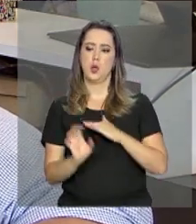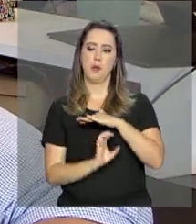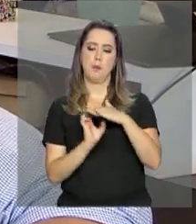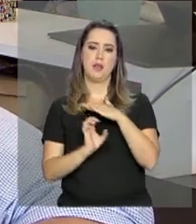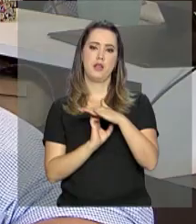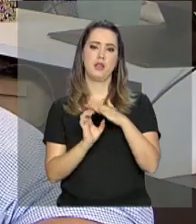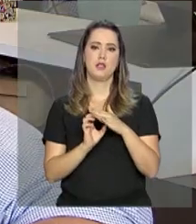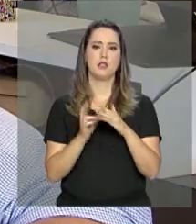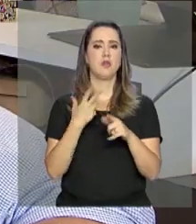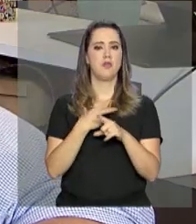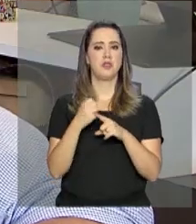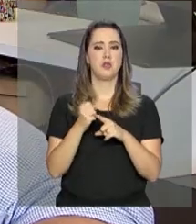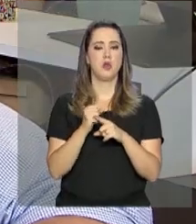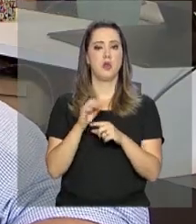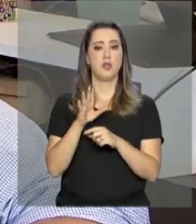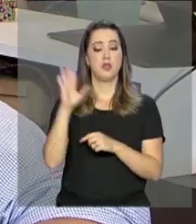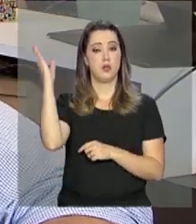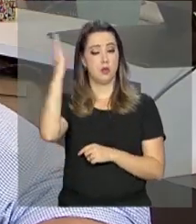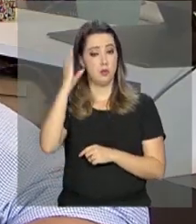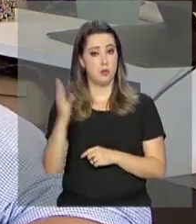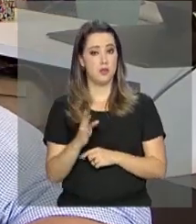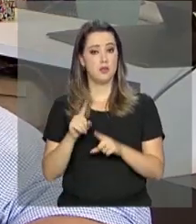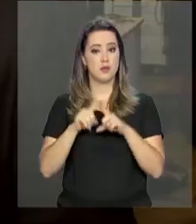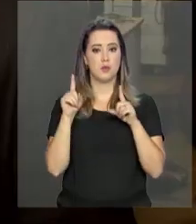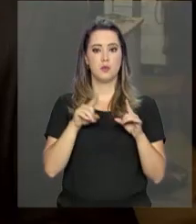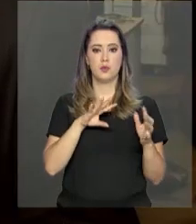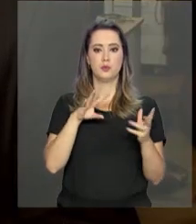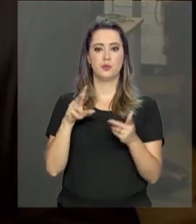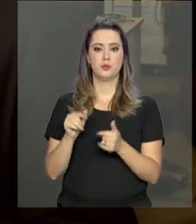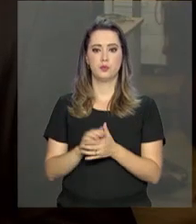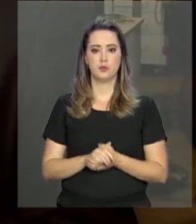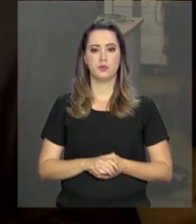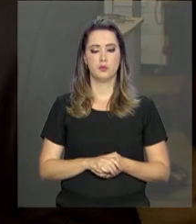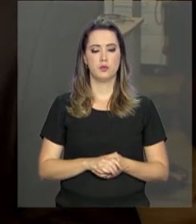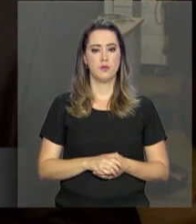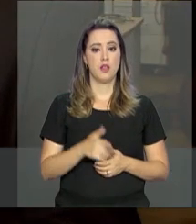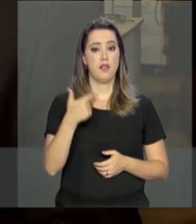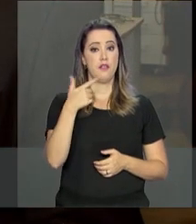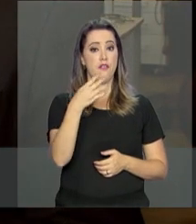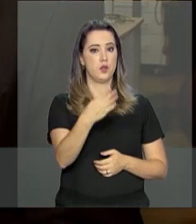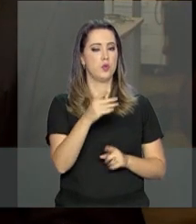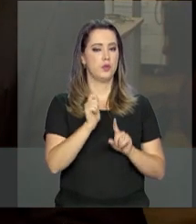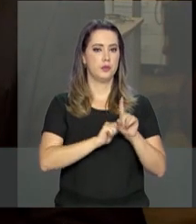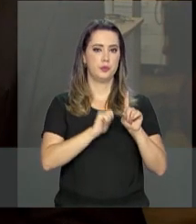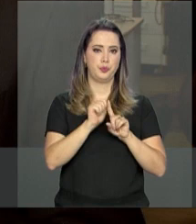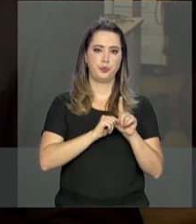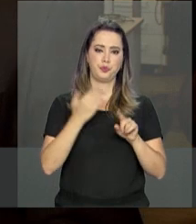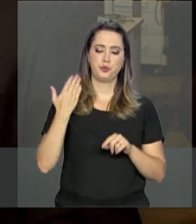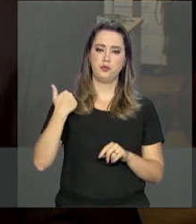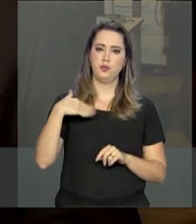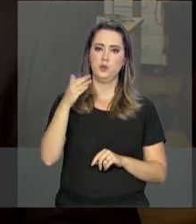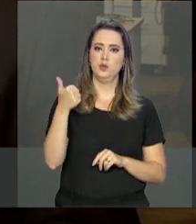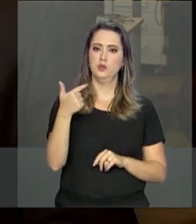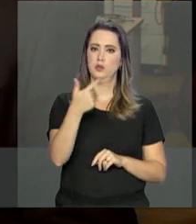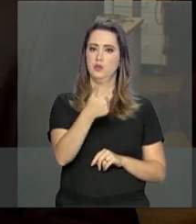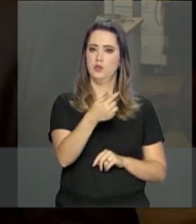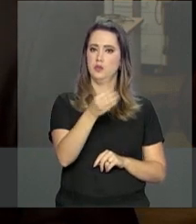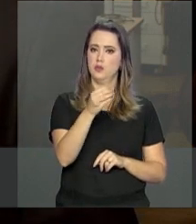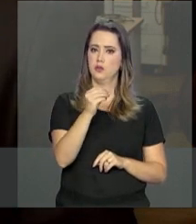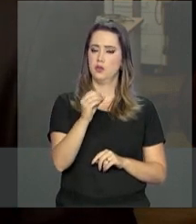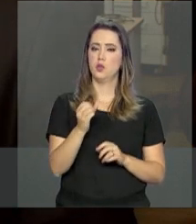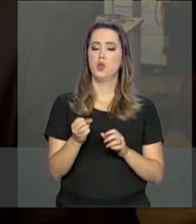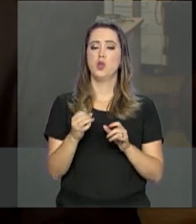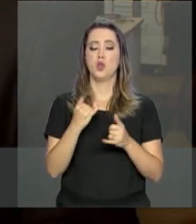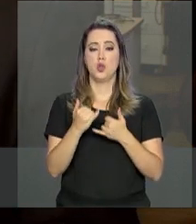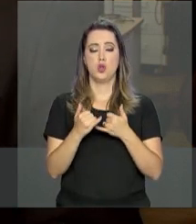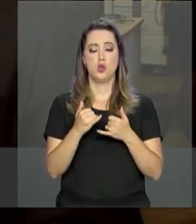fazendo sucesso nacionalmente, mas principalmente internacionalmente. Nos últimos 24 meses, mais de 1.700 jogos foram criados no